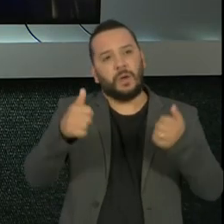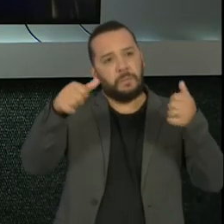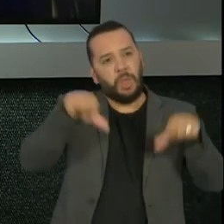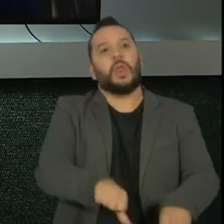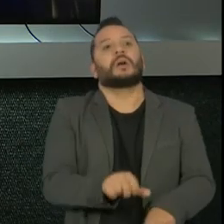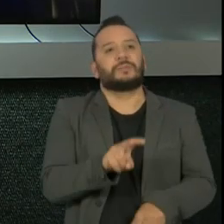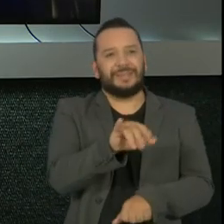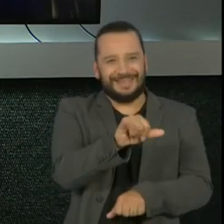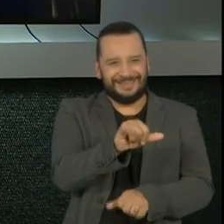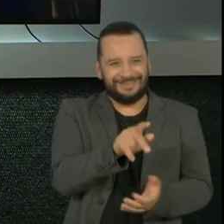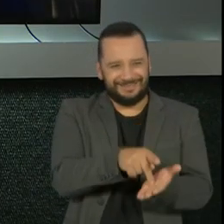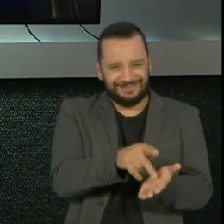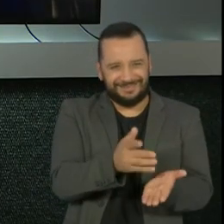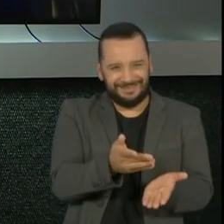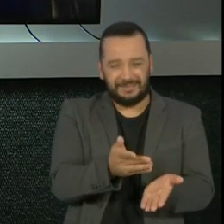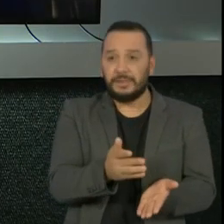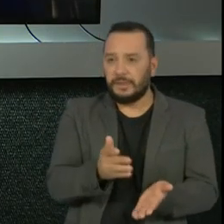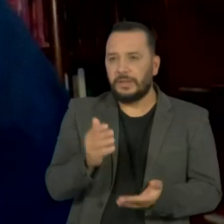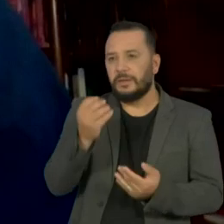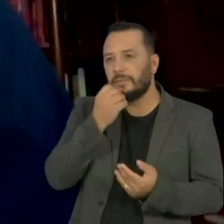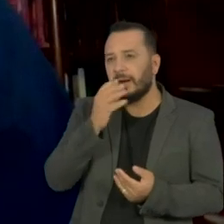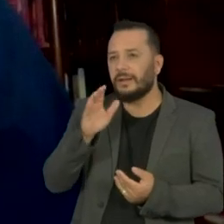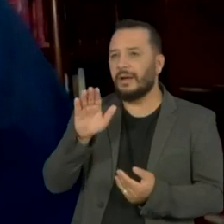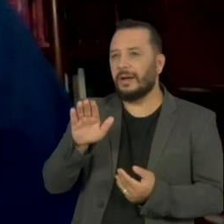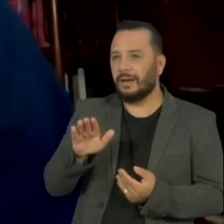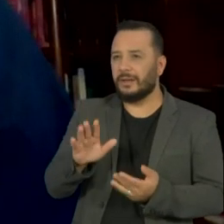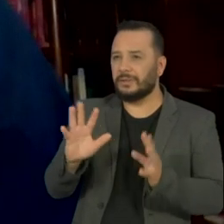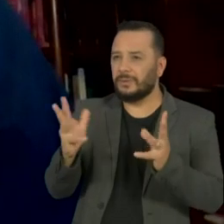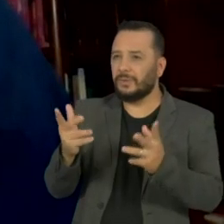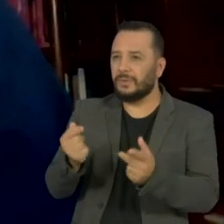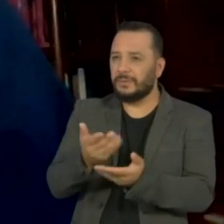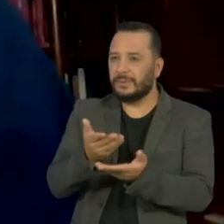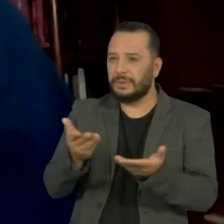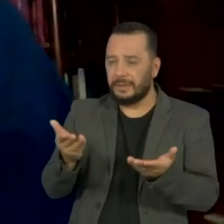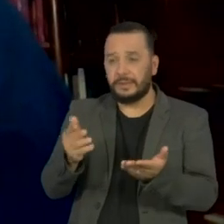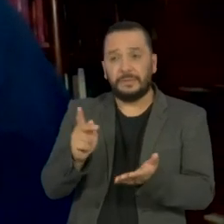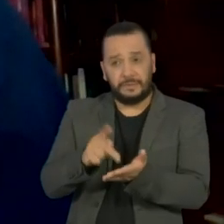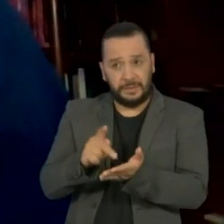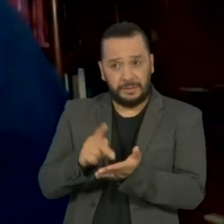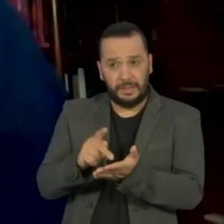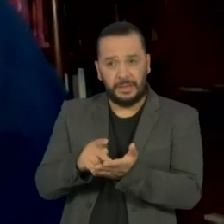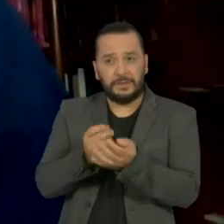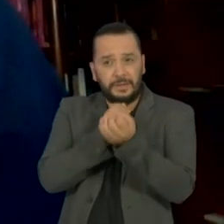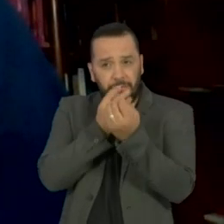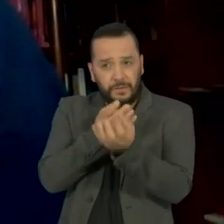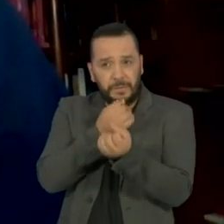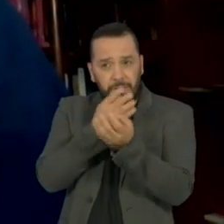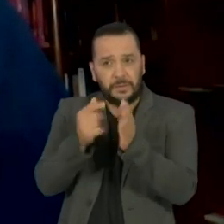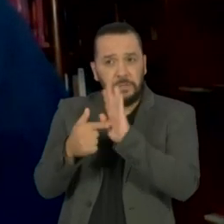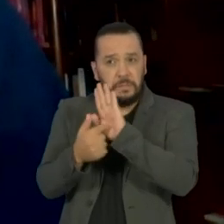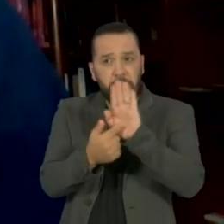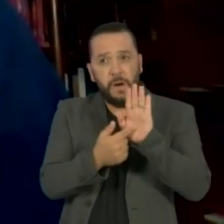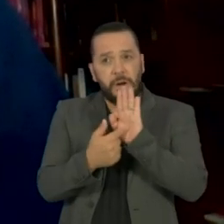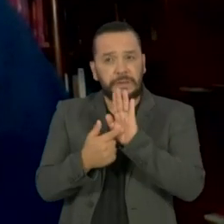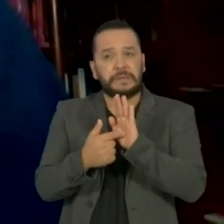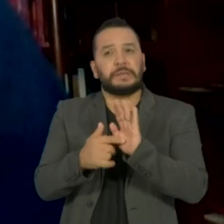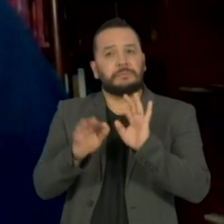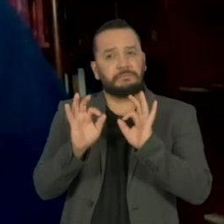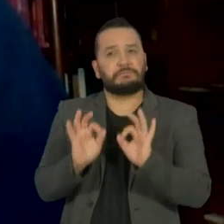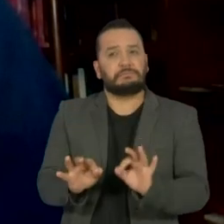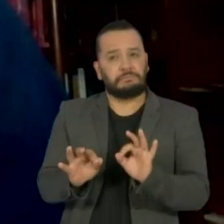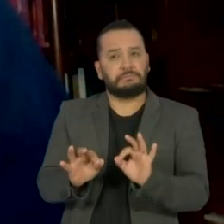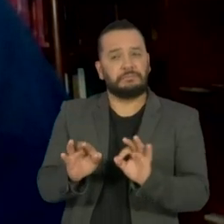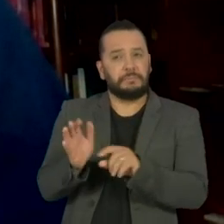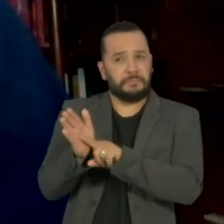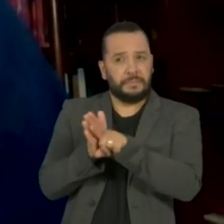telespectadores, Aldo. De fato, os primeiros dados, eles parecem confirmar isso. Tem